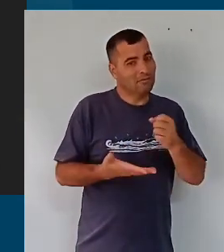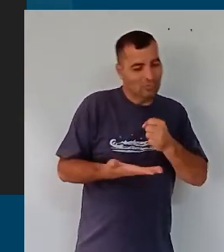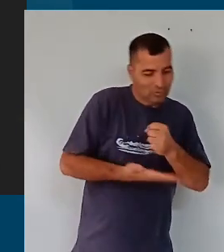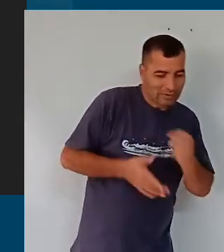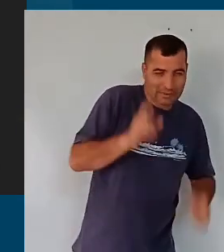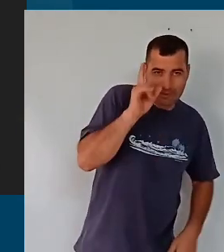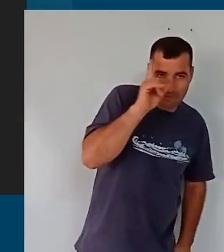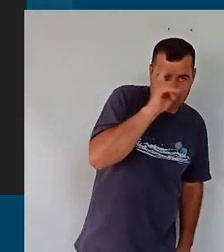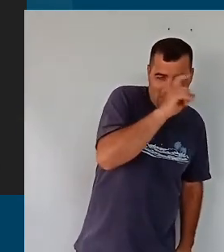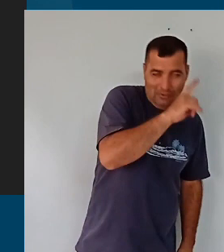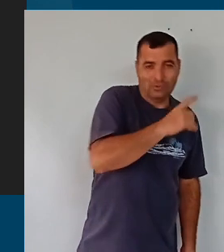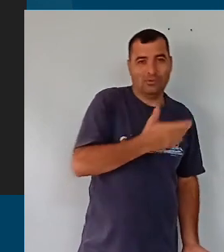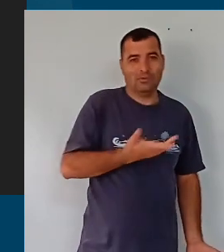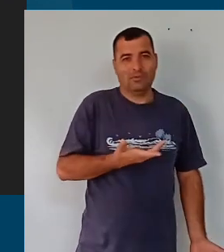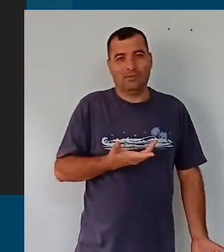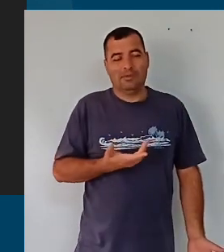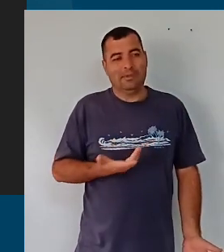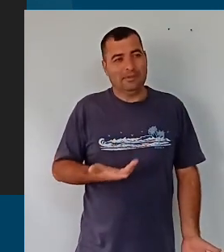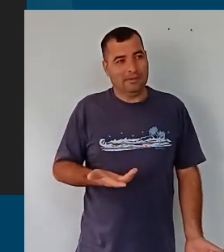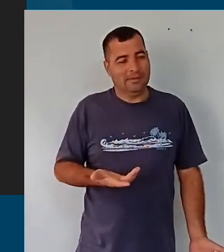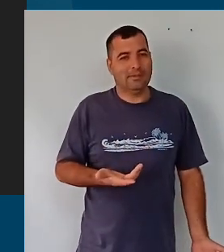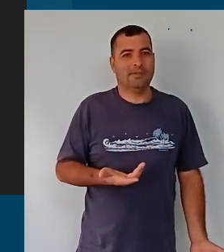deixam muito, muitas vezes,